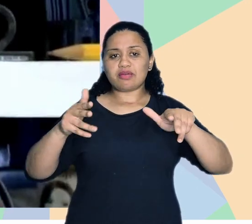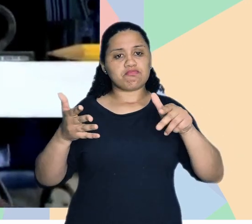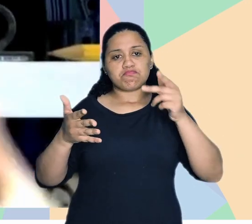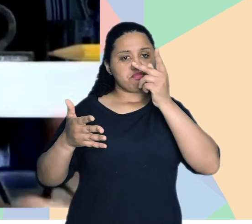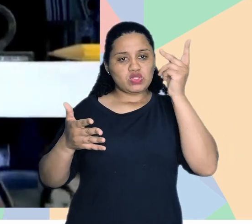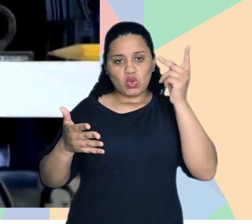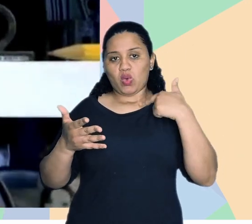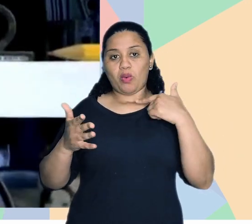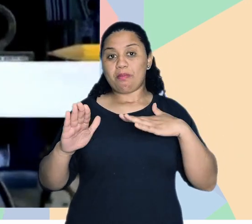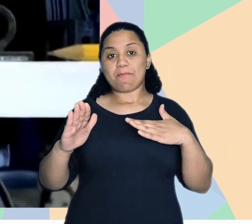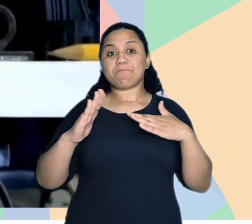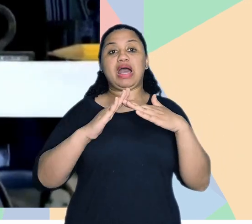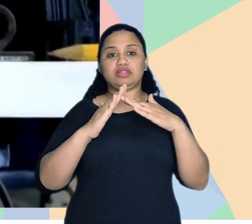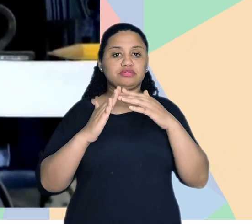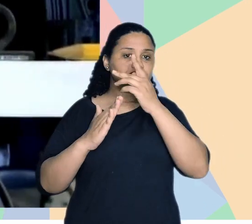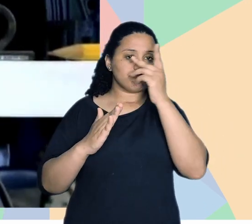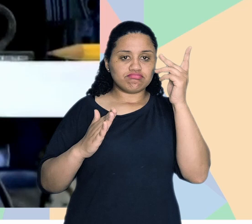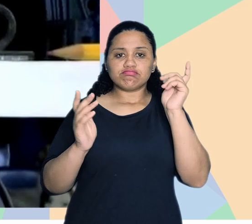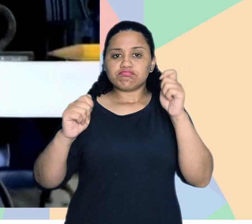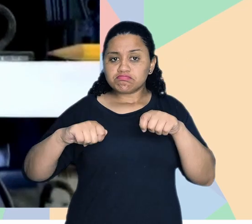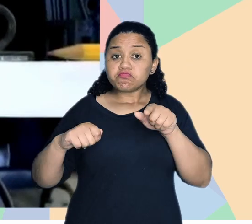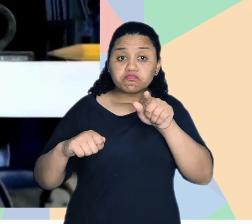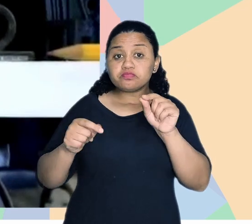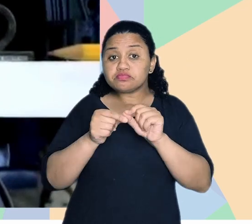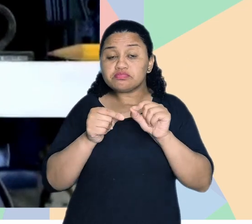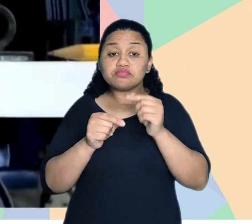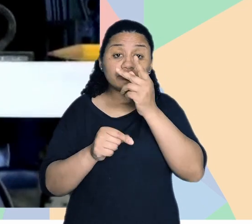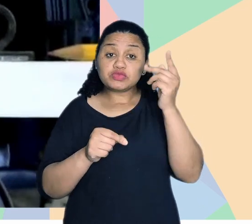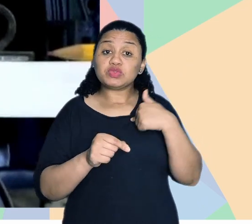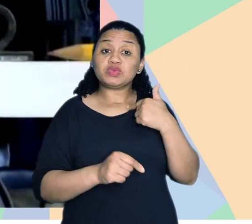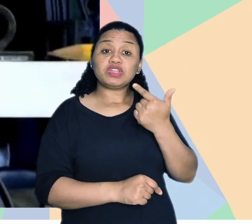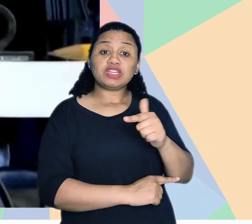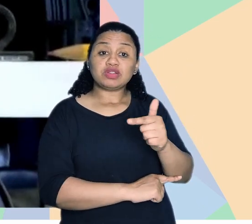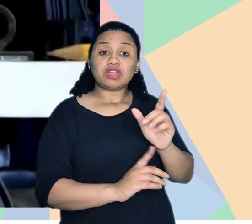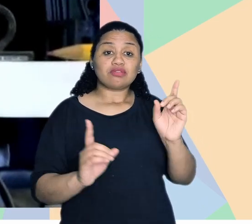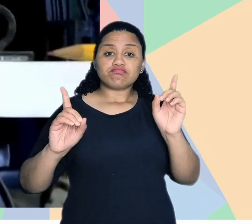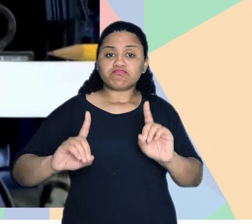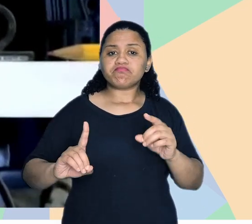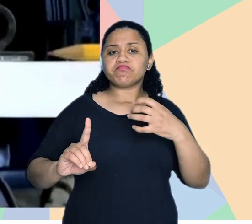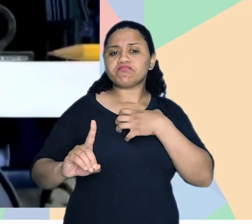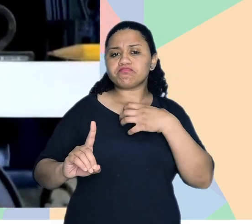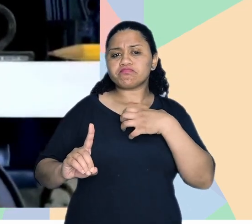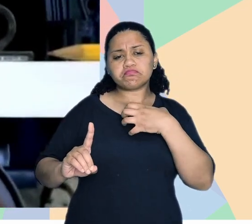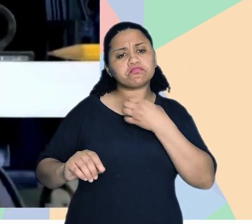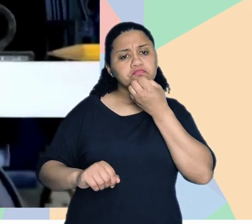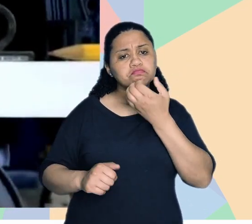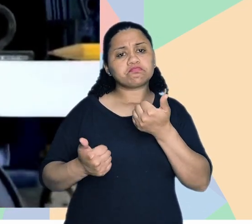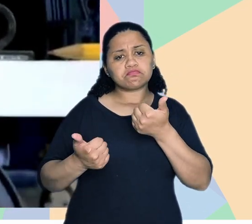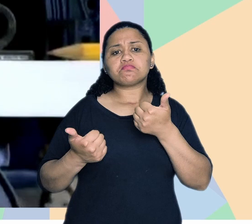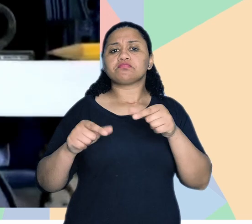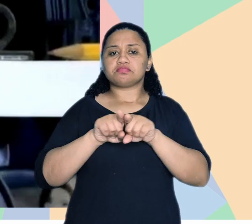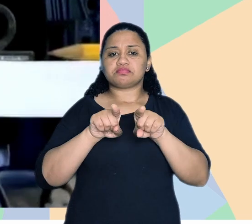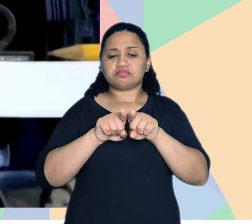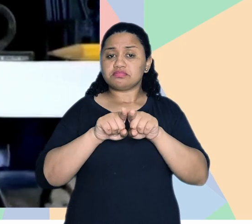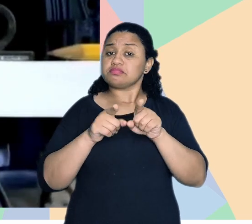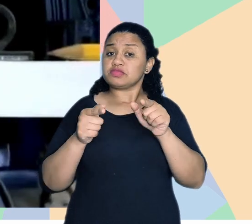ou o máximo de pessoas possível, você vai fazer com que uma pessoa sem deficiência se sinta muito